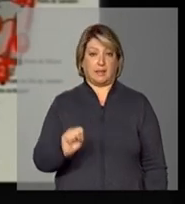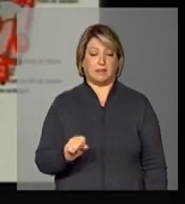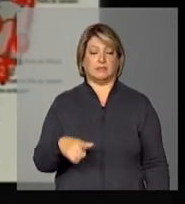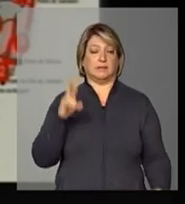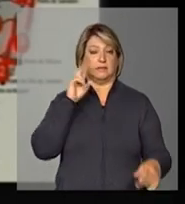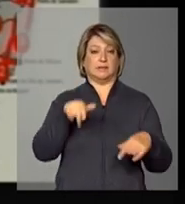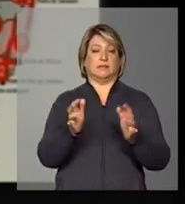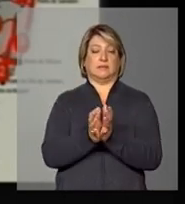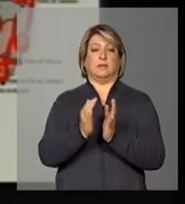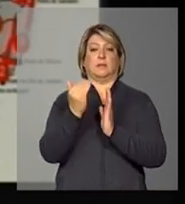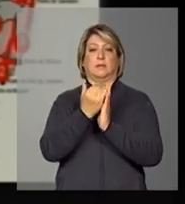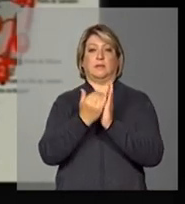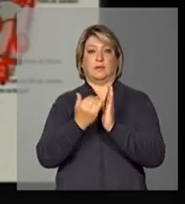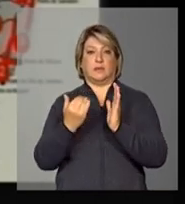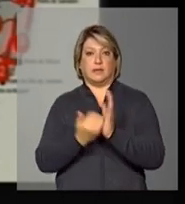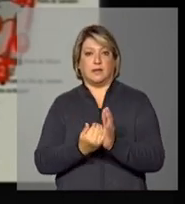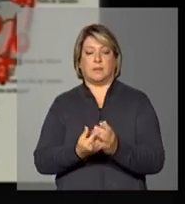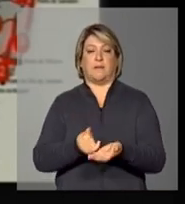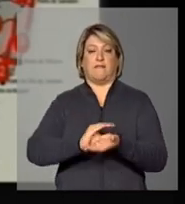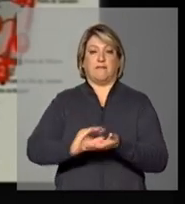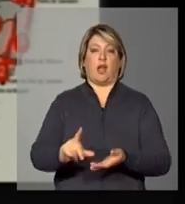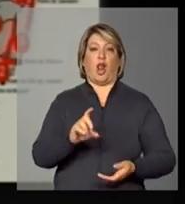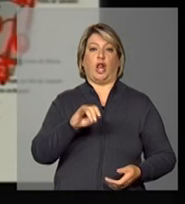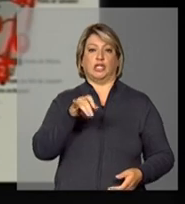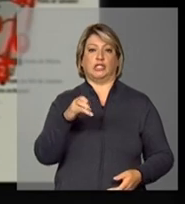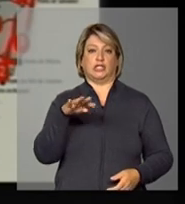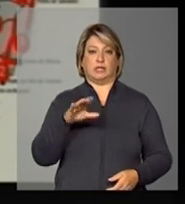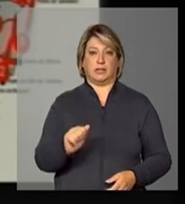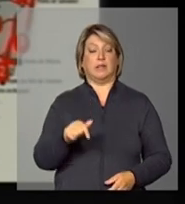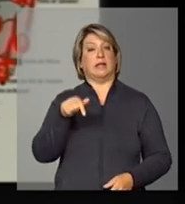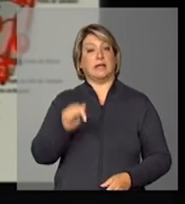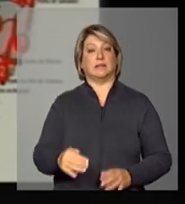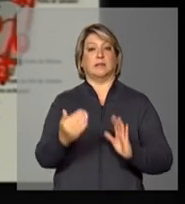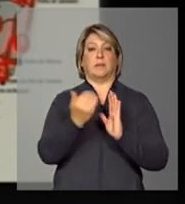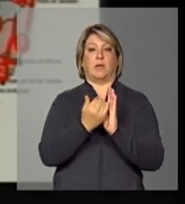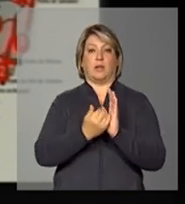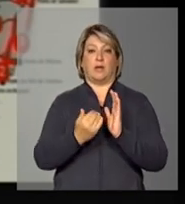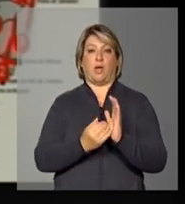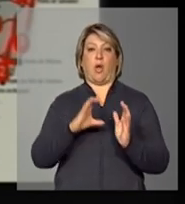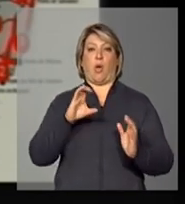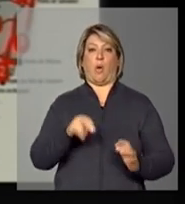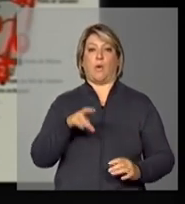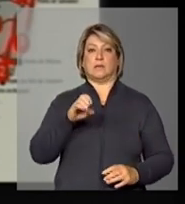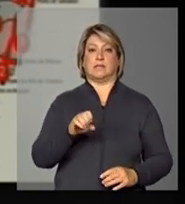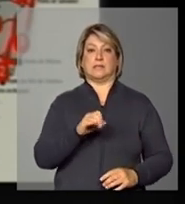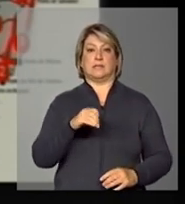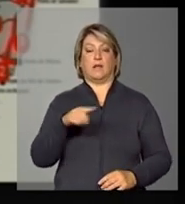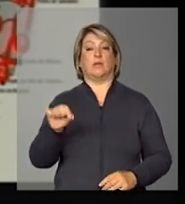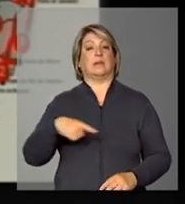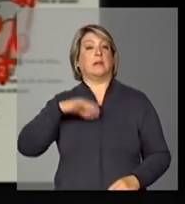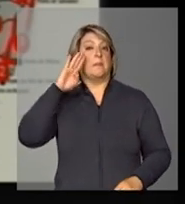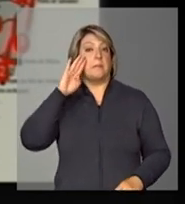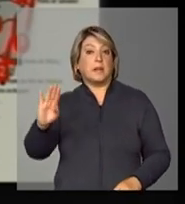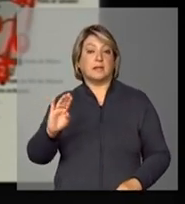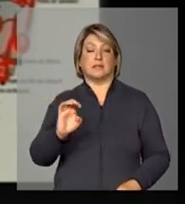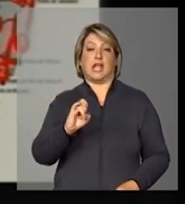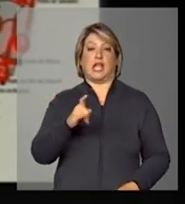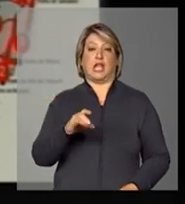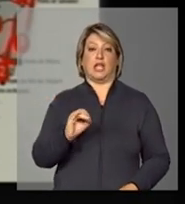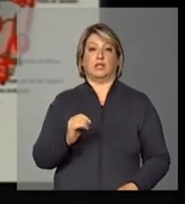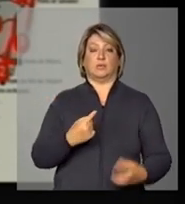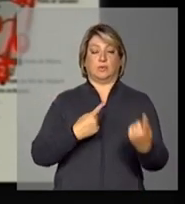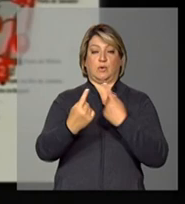logísticas esse é um programa de concessões aqui estão os principais eixos rodoviários